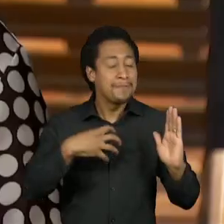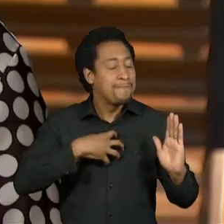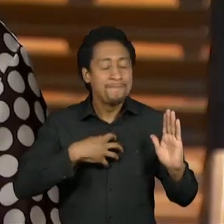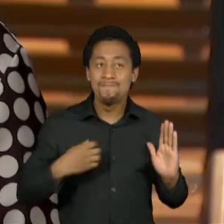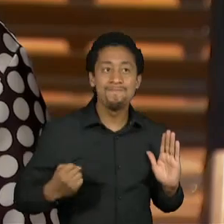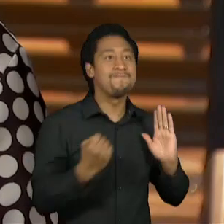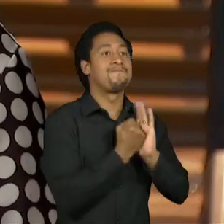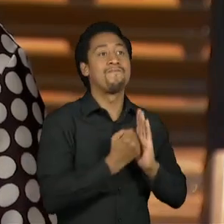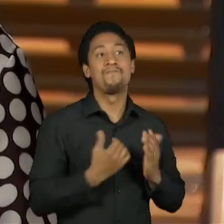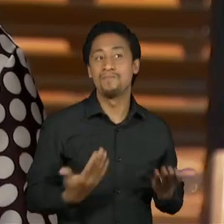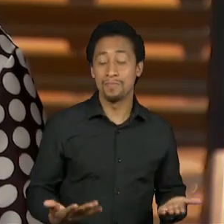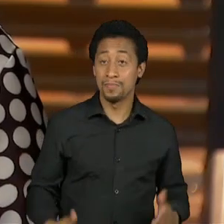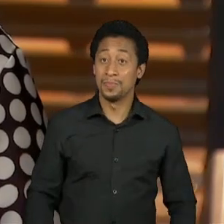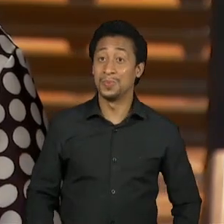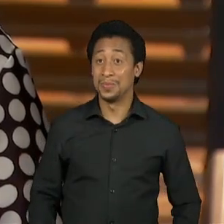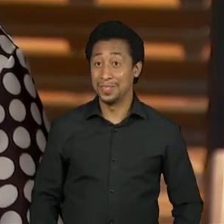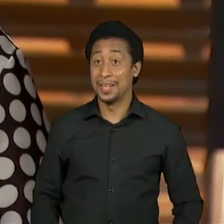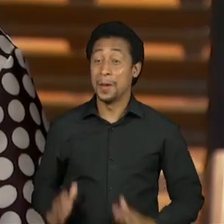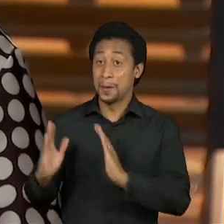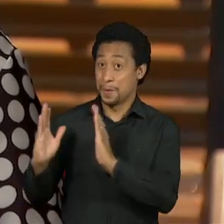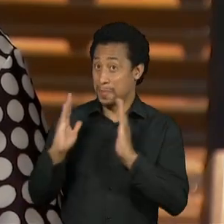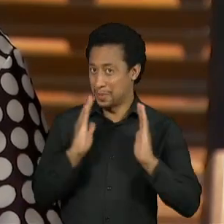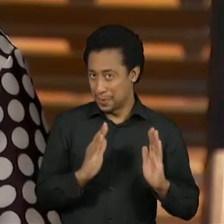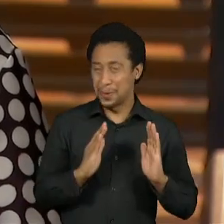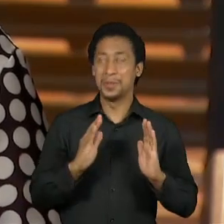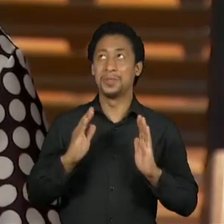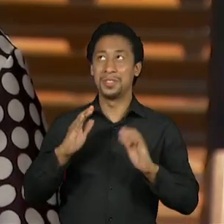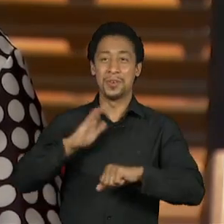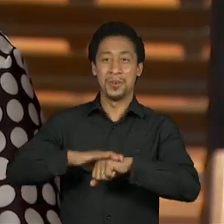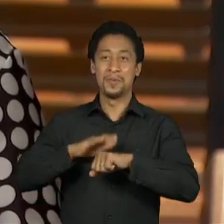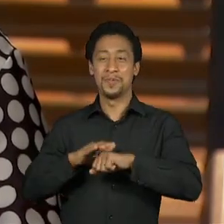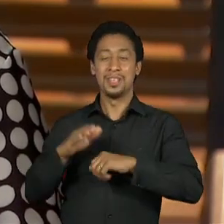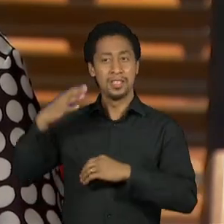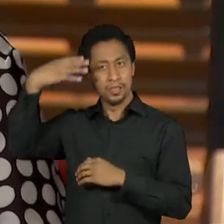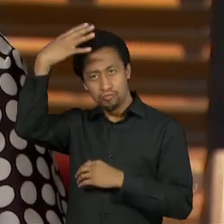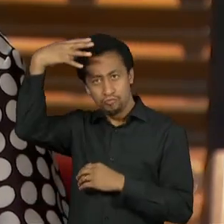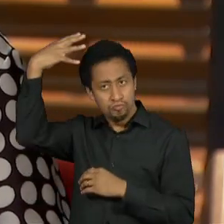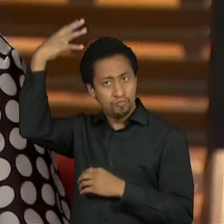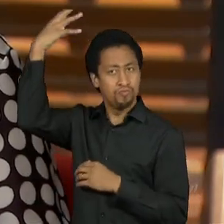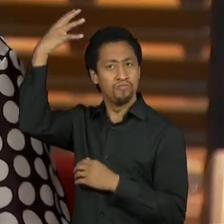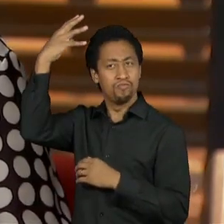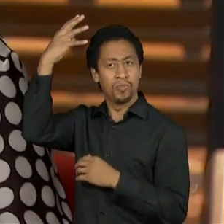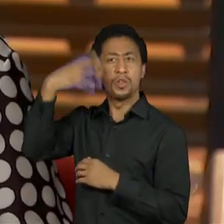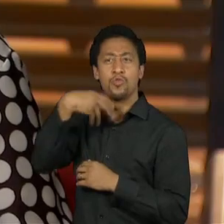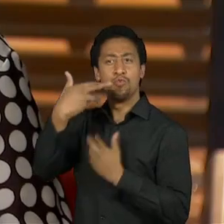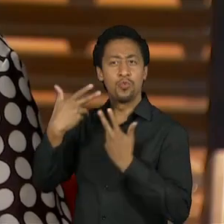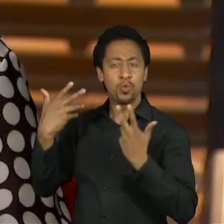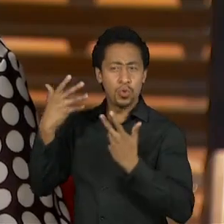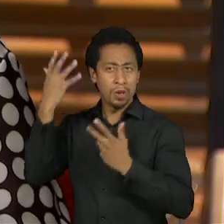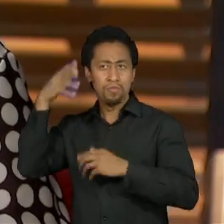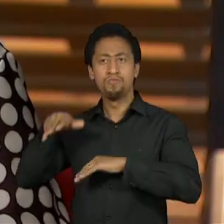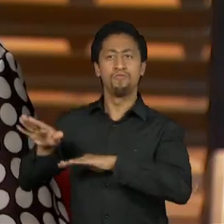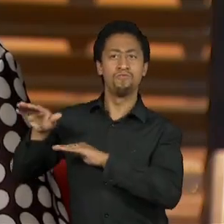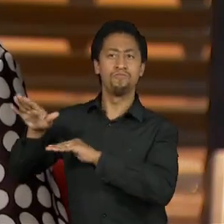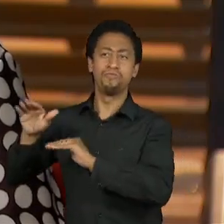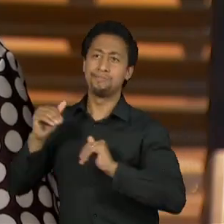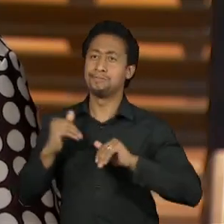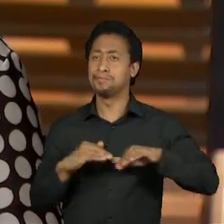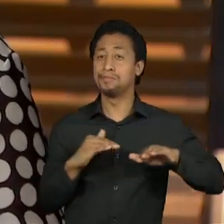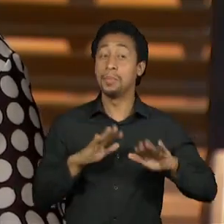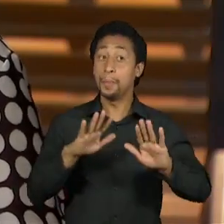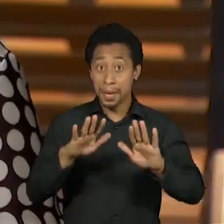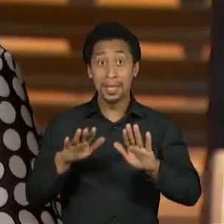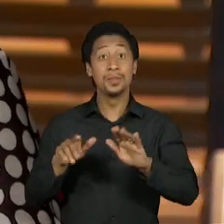Olha, um episódio que me marcou foi da Carmen Miranda. Eu gostei muito de fazer da Carmen Miranda, mas do Leonardo da Vinci foi maravilhoso também.